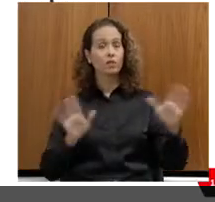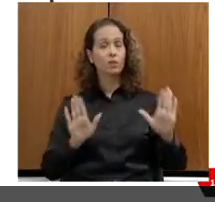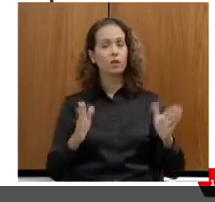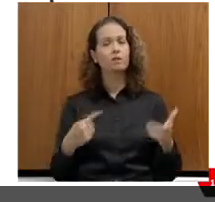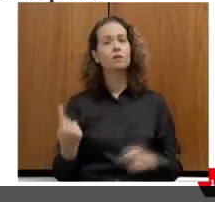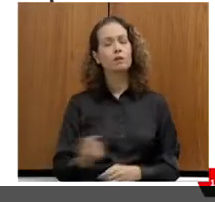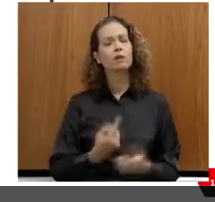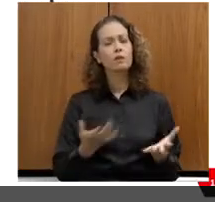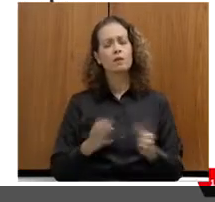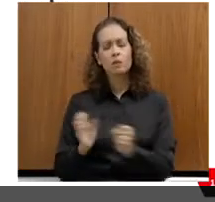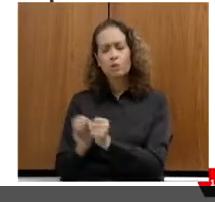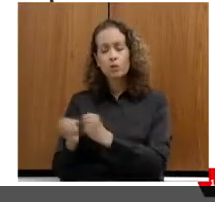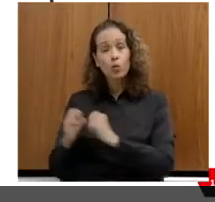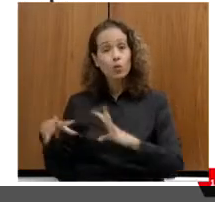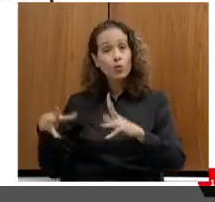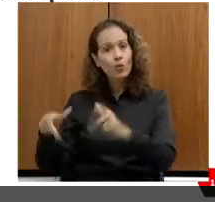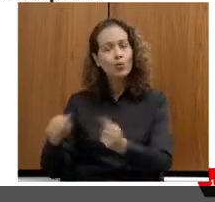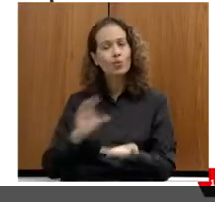todos os municípios meninos.